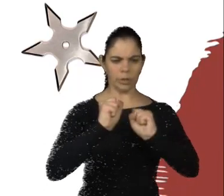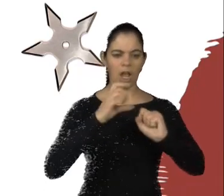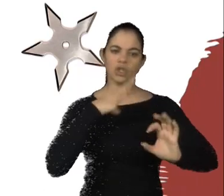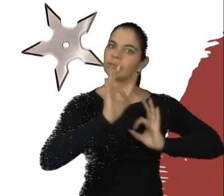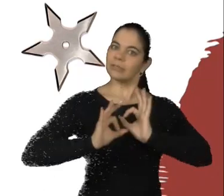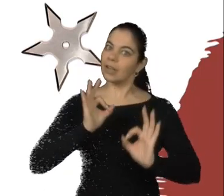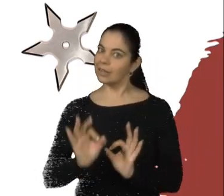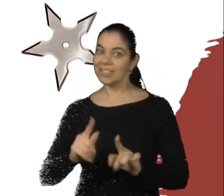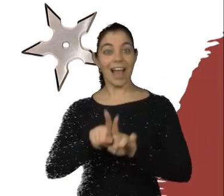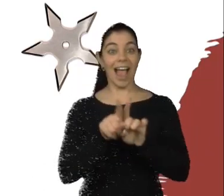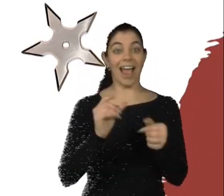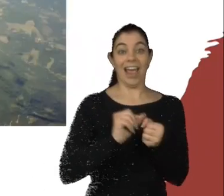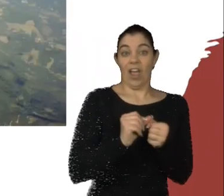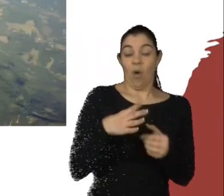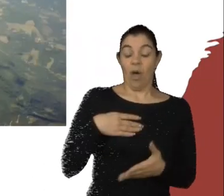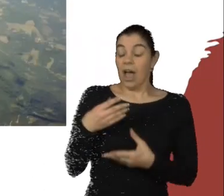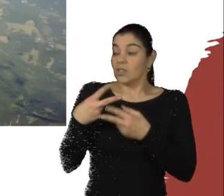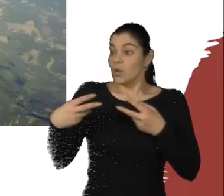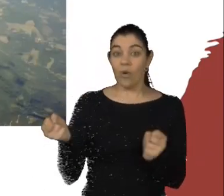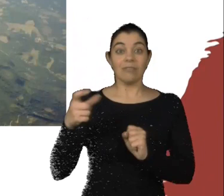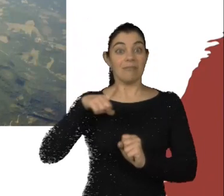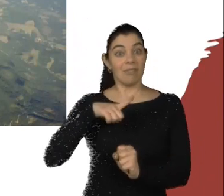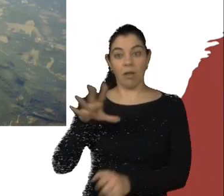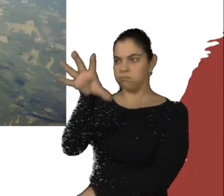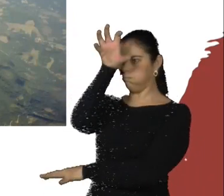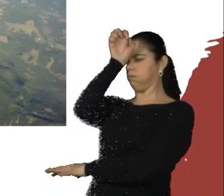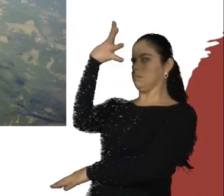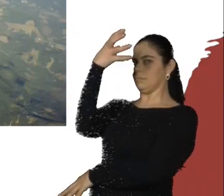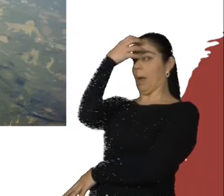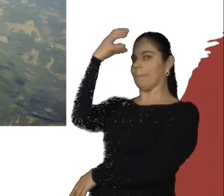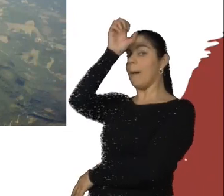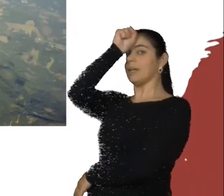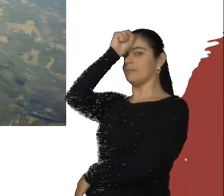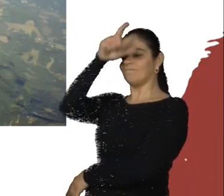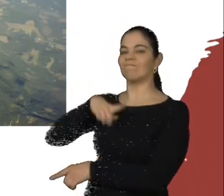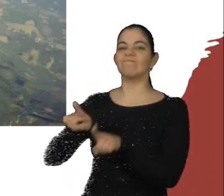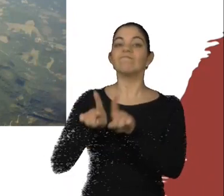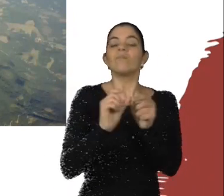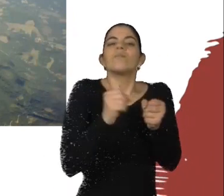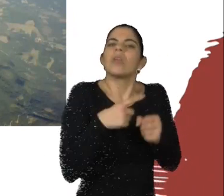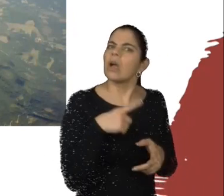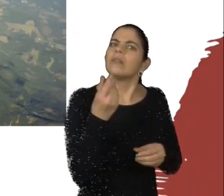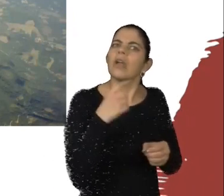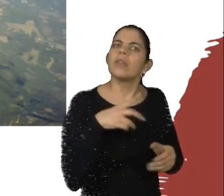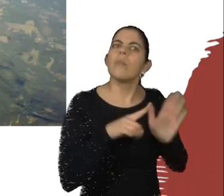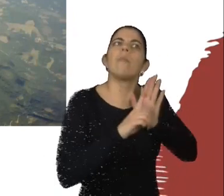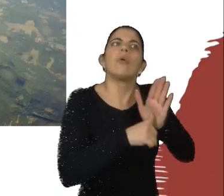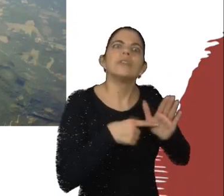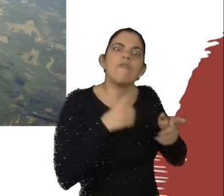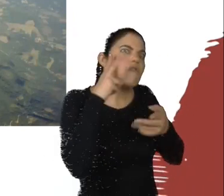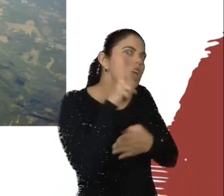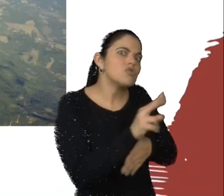e, principalmente, da aplicação dos recursos que foram armazenados. Numa próxima lâmina aqui, eu mostro uma situação extremamente desafiadora,